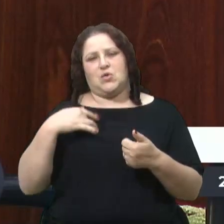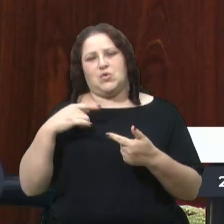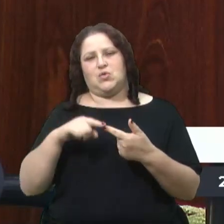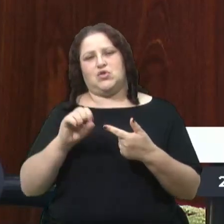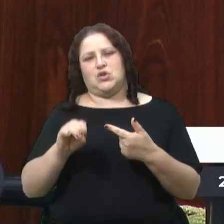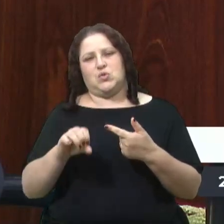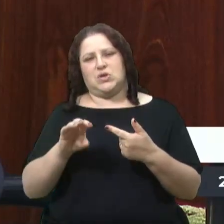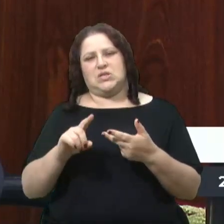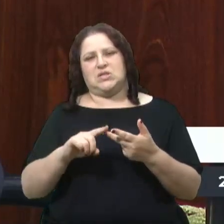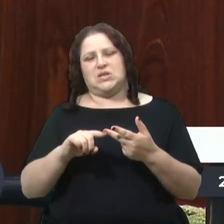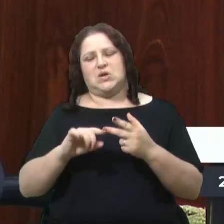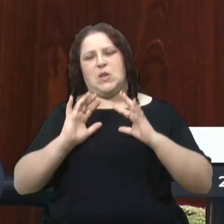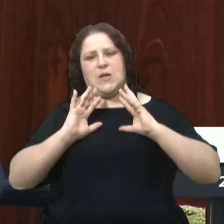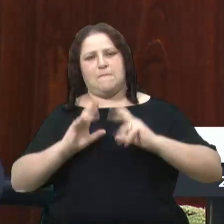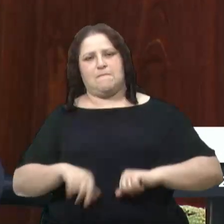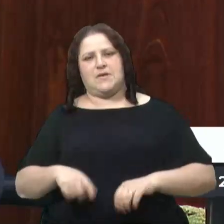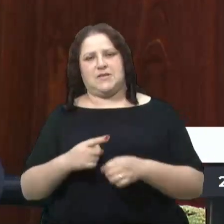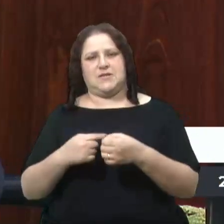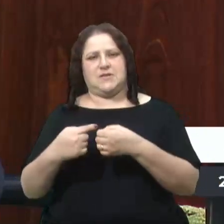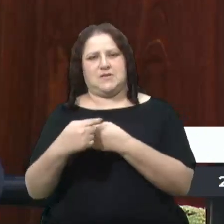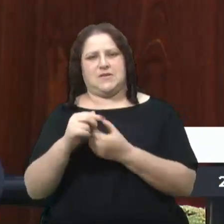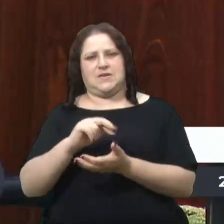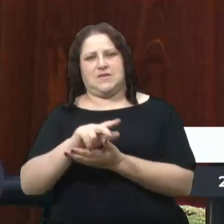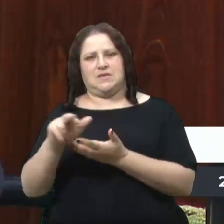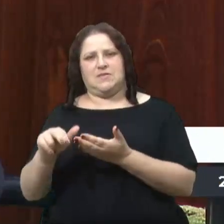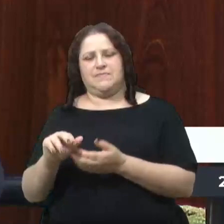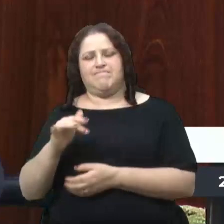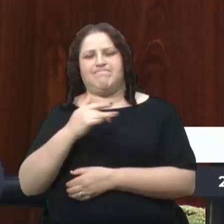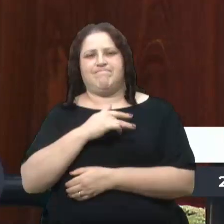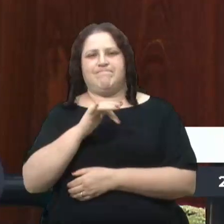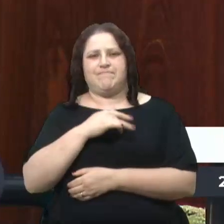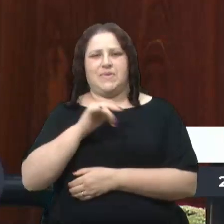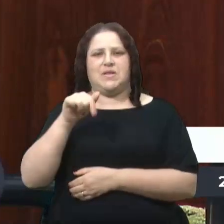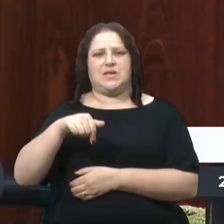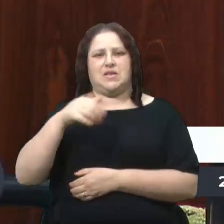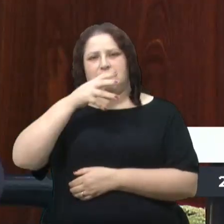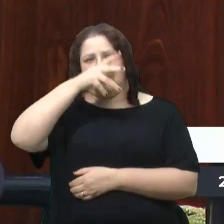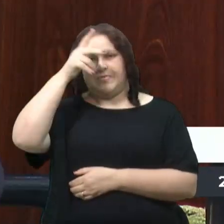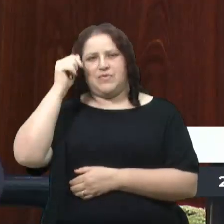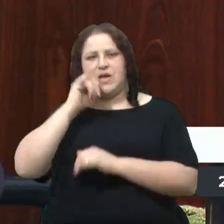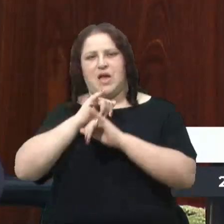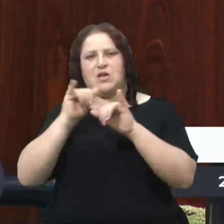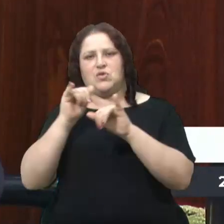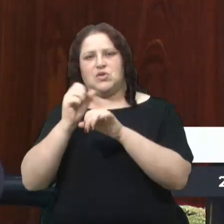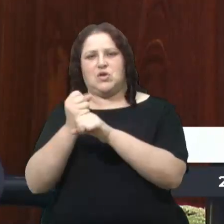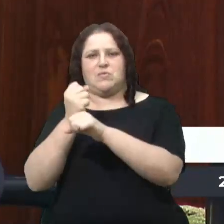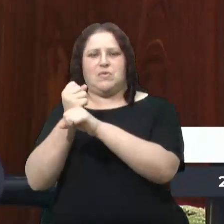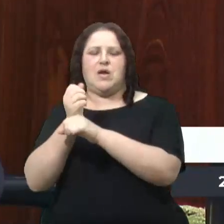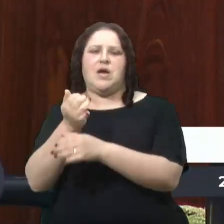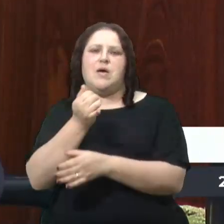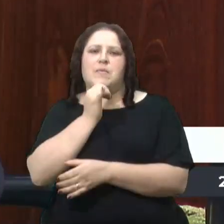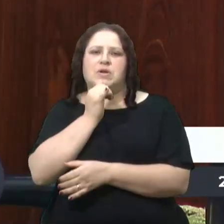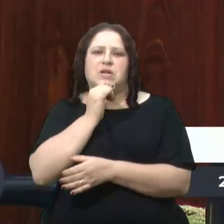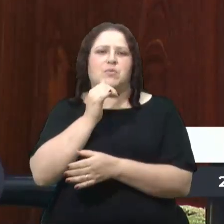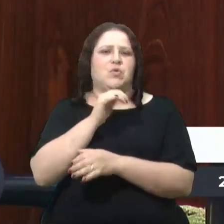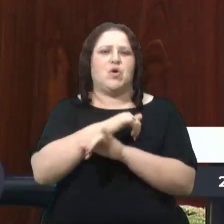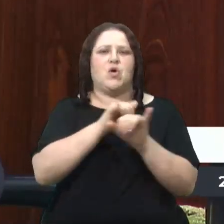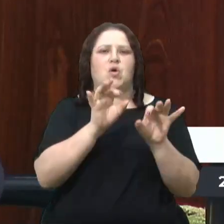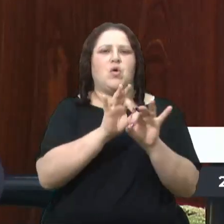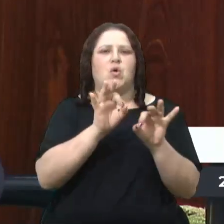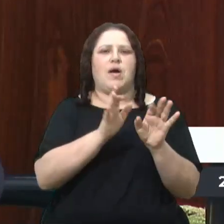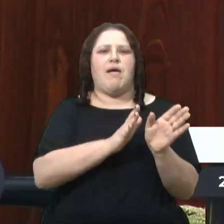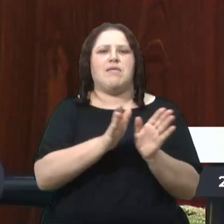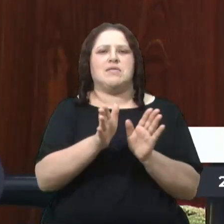tantos outros. Enfim, uma pena. O prefeito anuncia aqui algumas obras e, por exemplo, não anuncia o